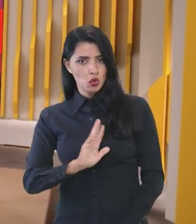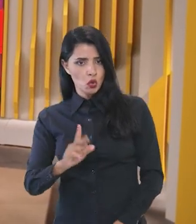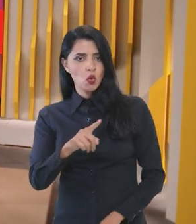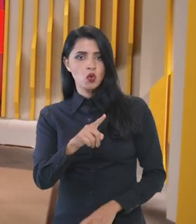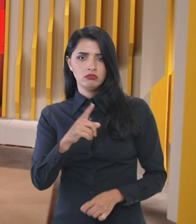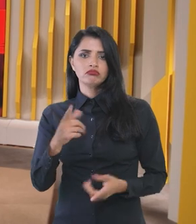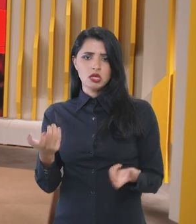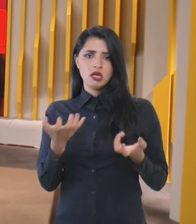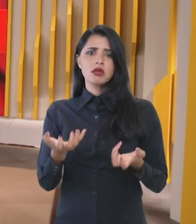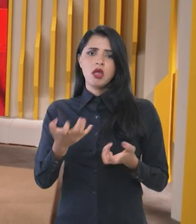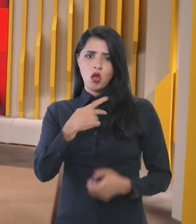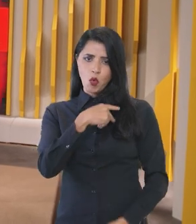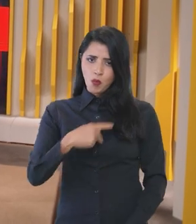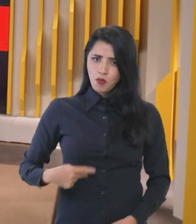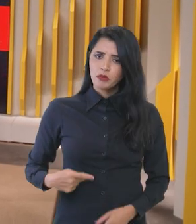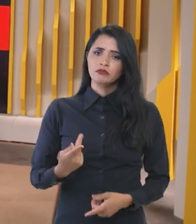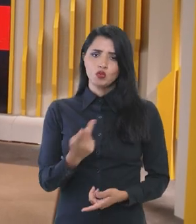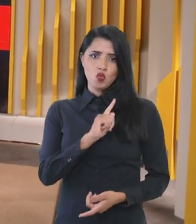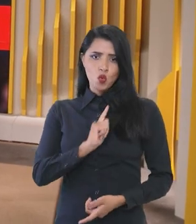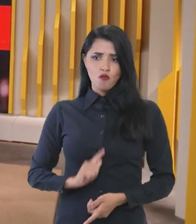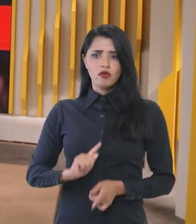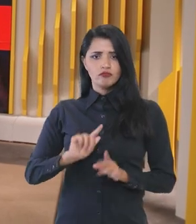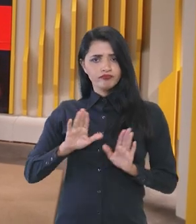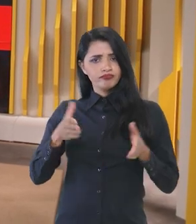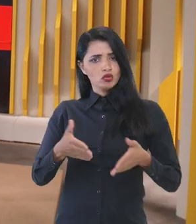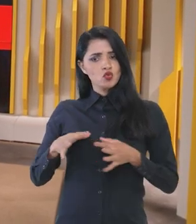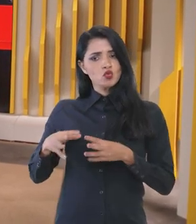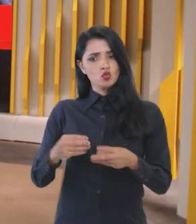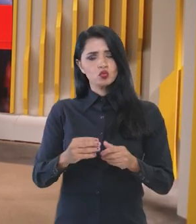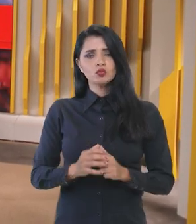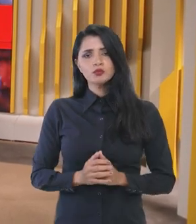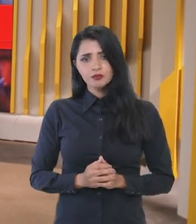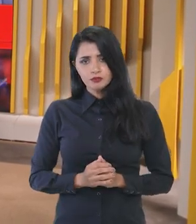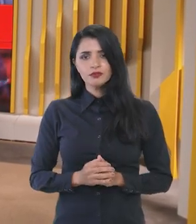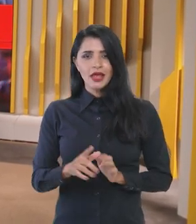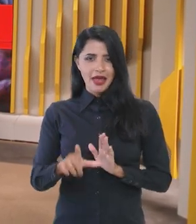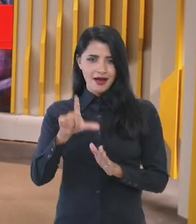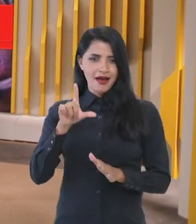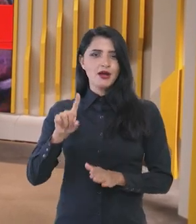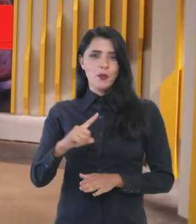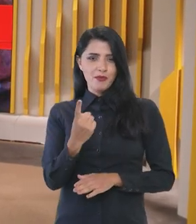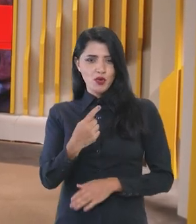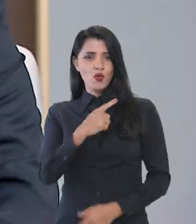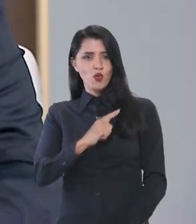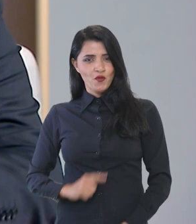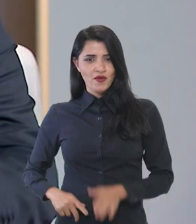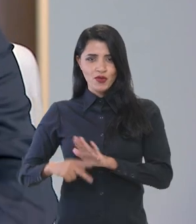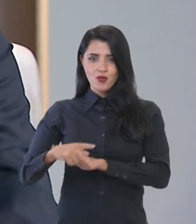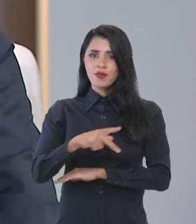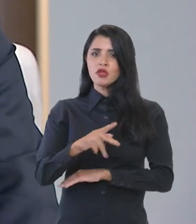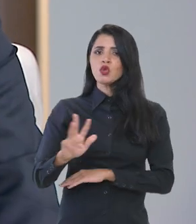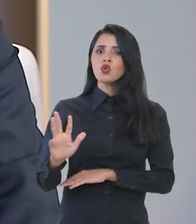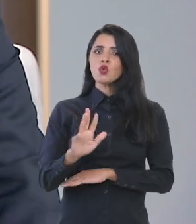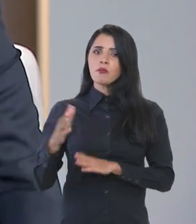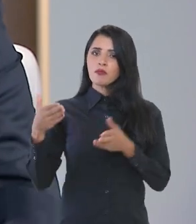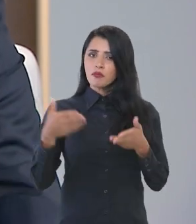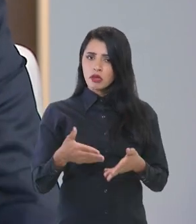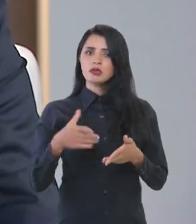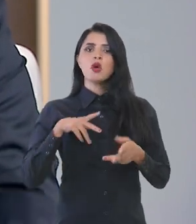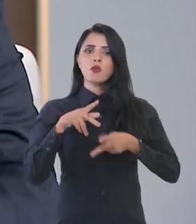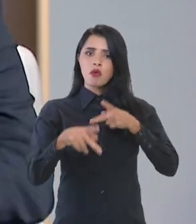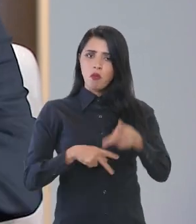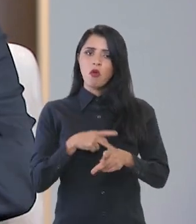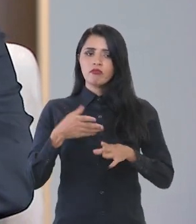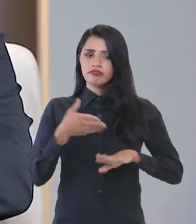deseja um governo todo ele participativo. Pois é, nos primeiros governos do presidente Lula, essa participação popular foi